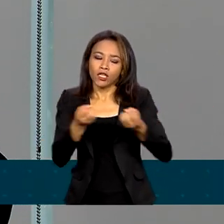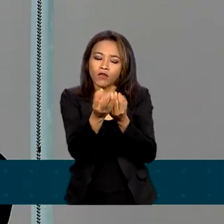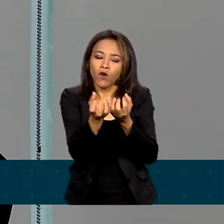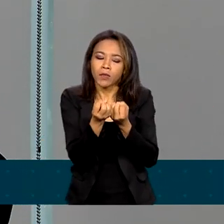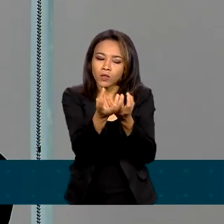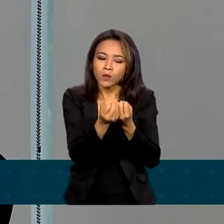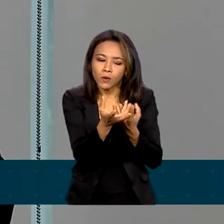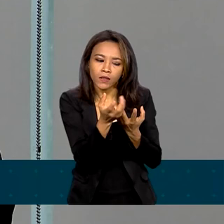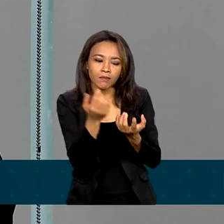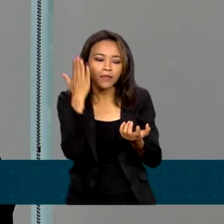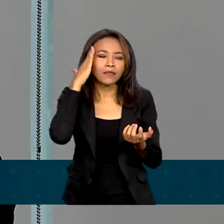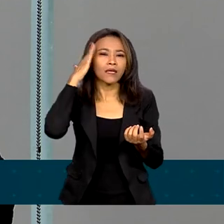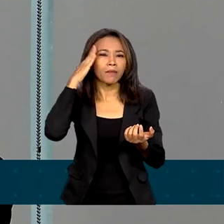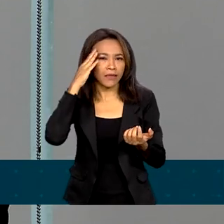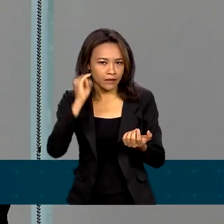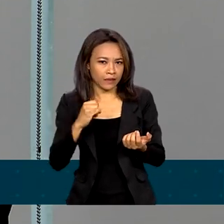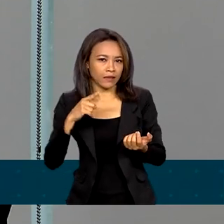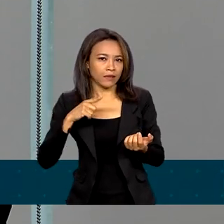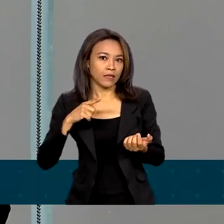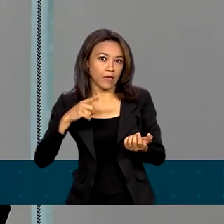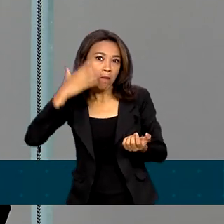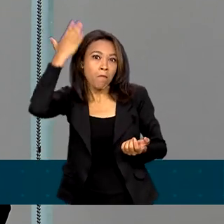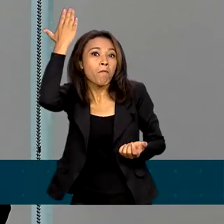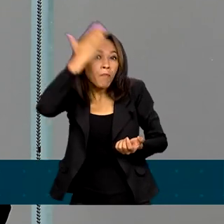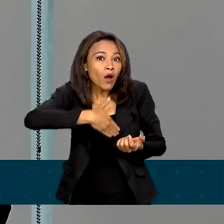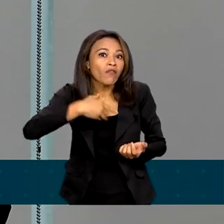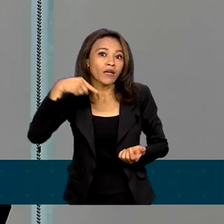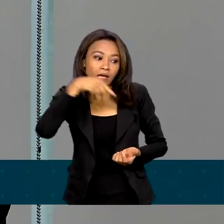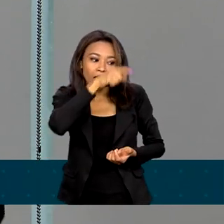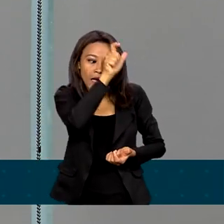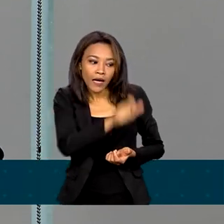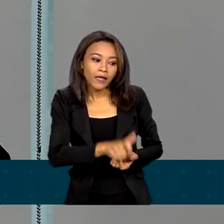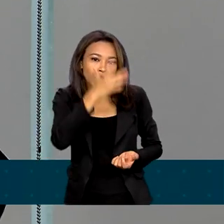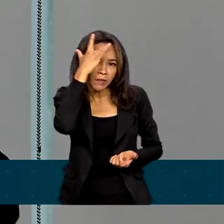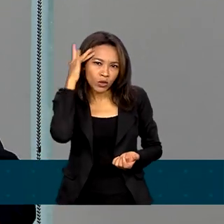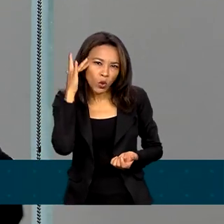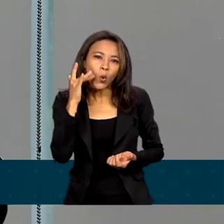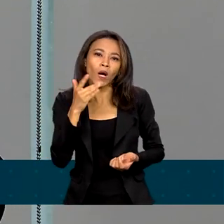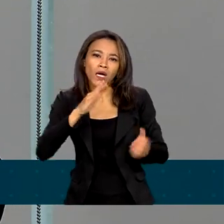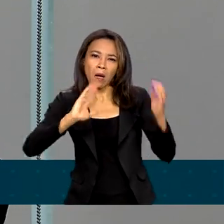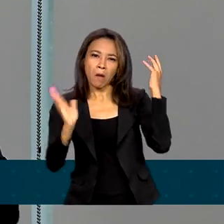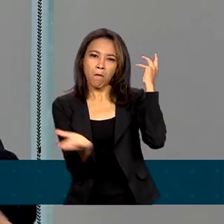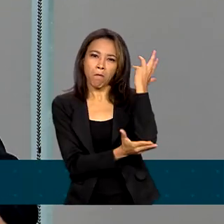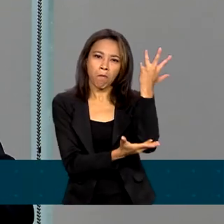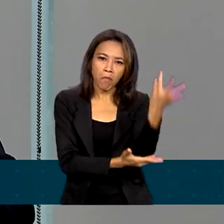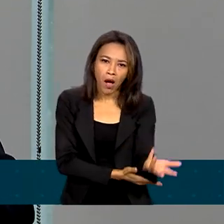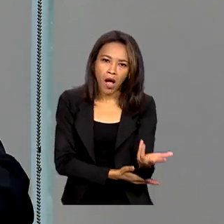duas informações. E se há comprovação de desmatamento, ele não recebe um tostão, o contrato não é assinado. carro.